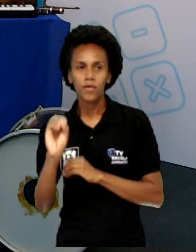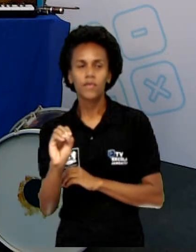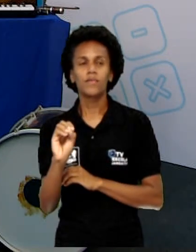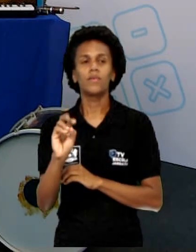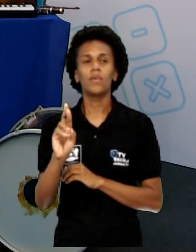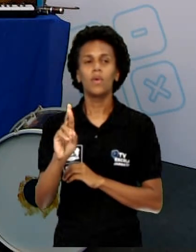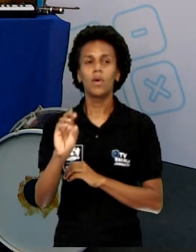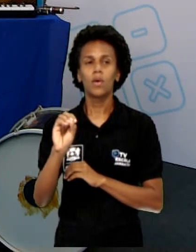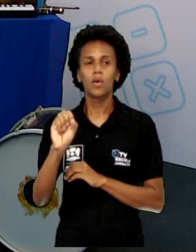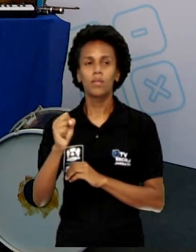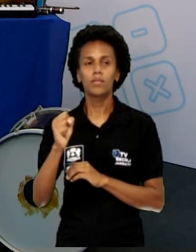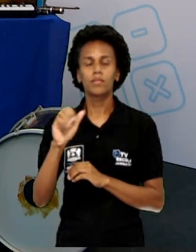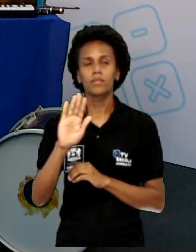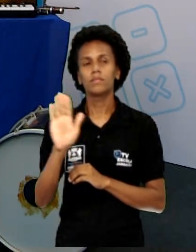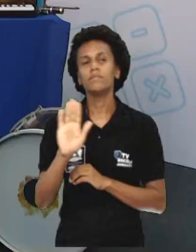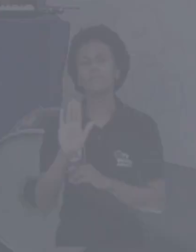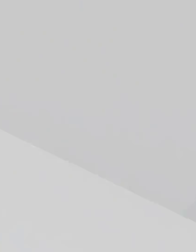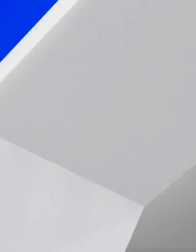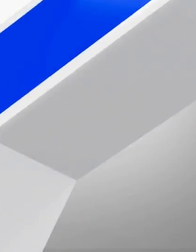Até a próxima aula!